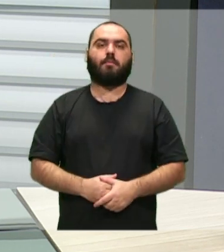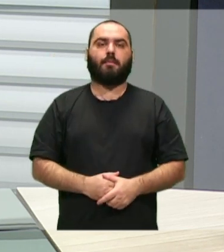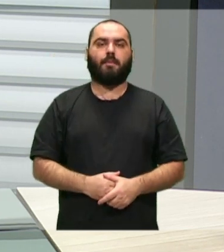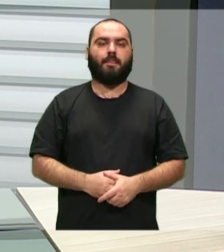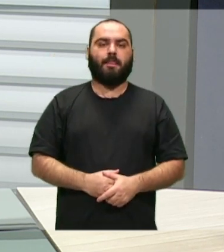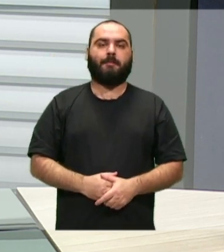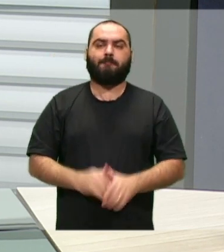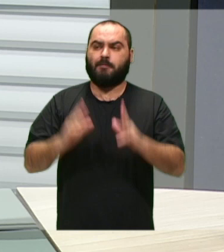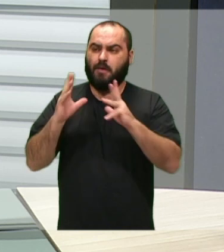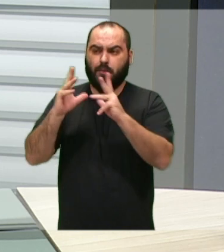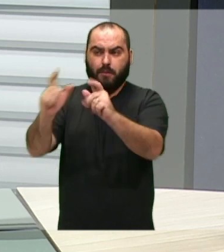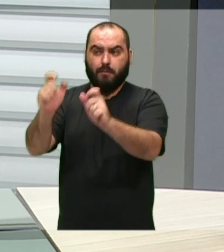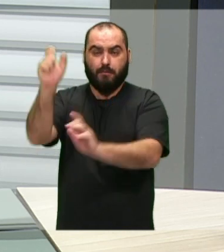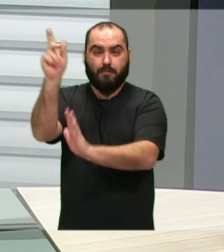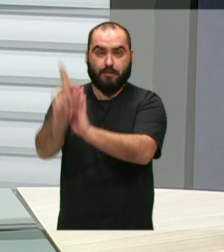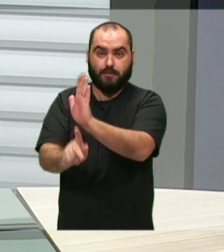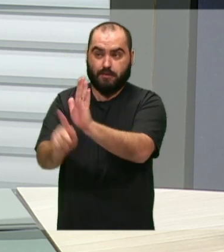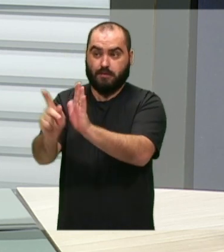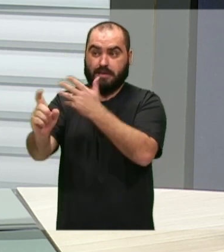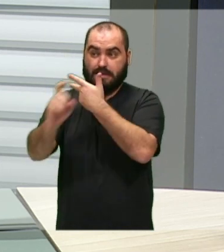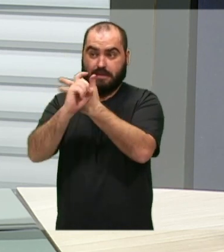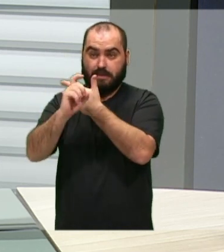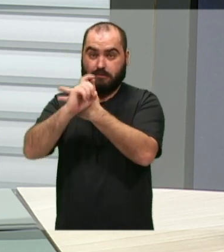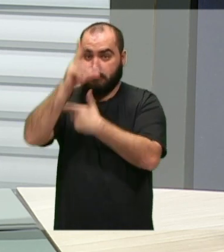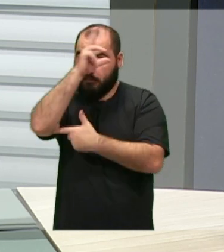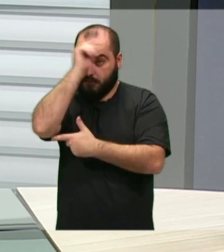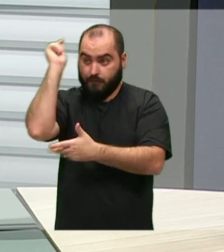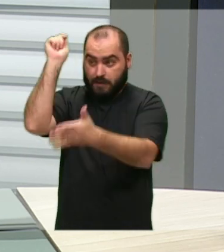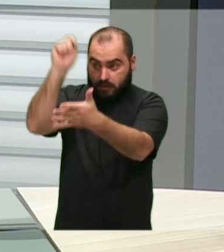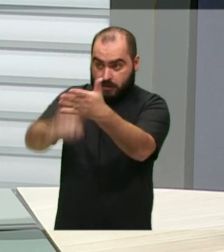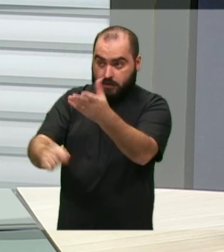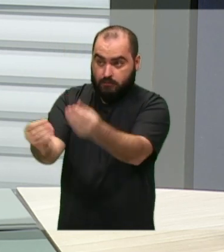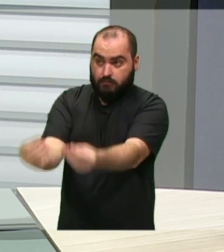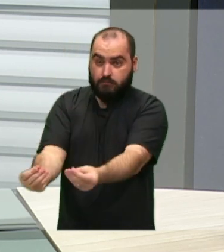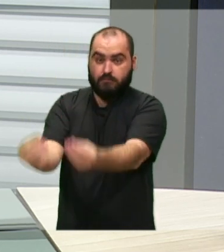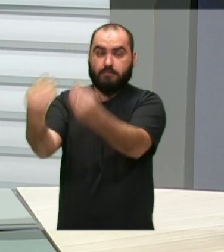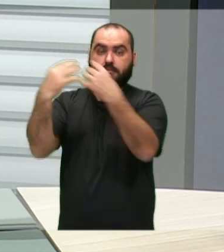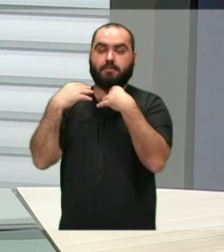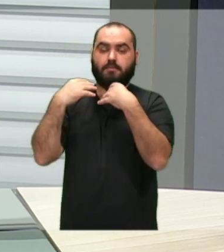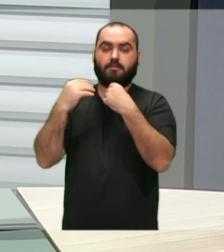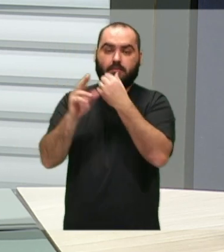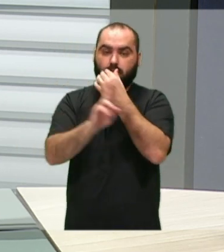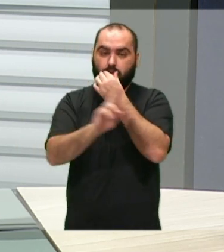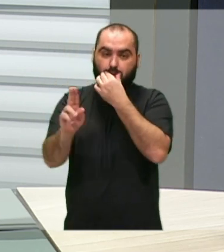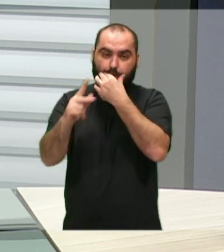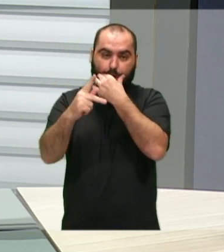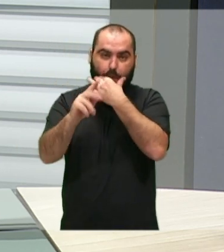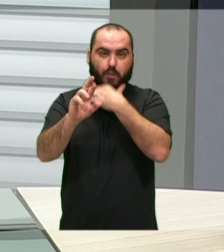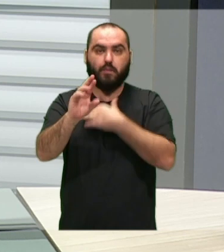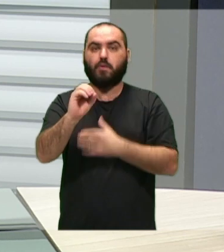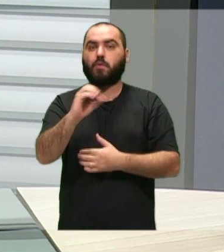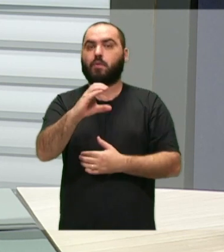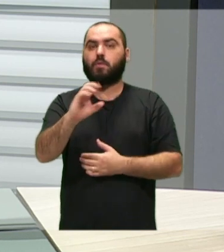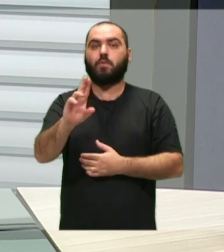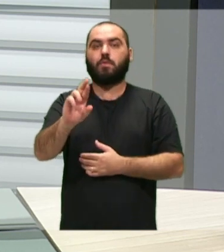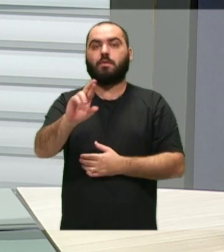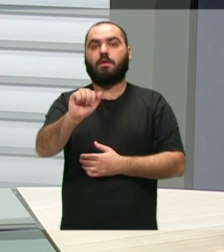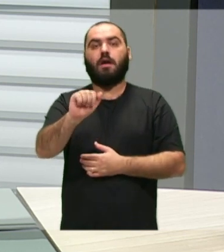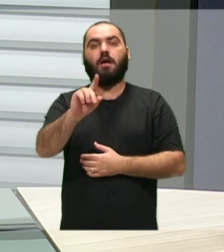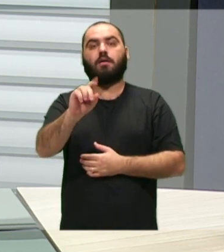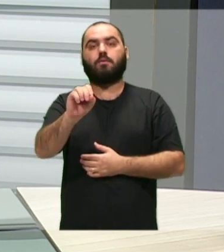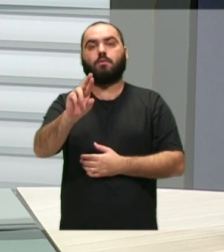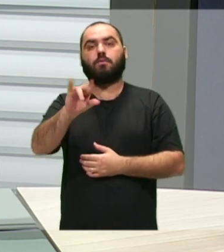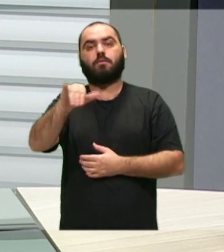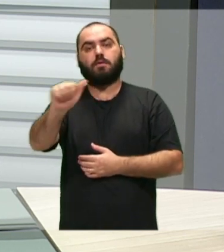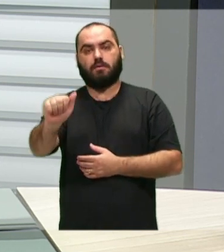enviados pelo Executivo, pelo Prefeito, tem que vir por um órgão que se chama Procuradoria. Então, o município